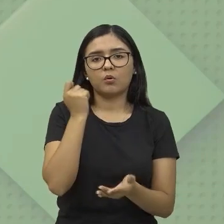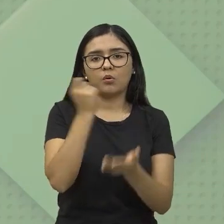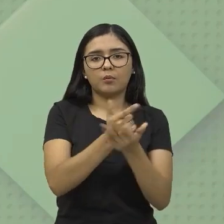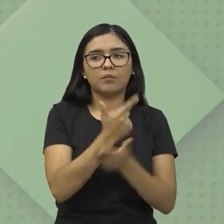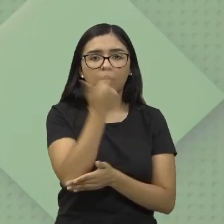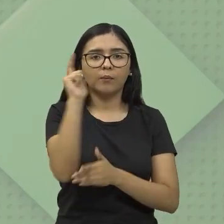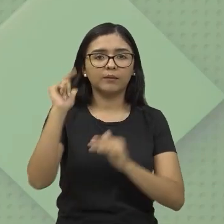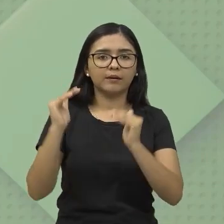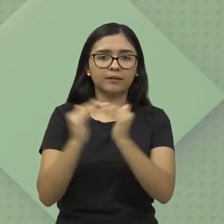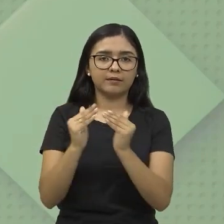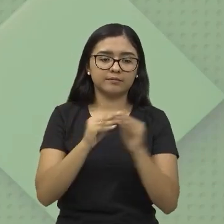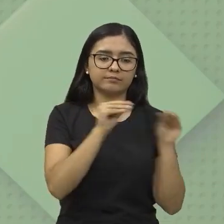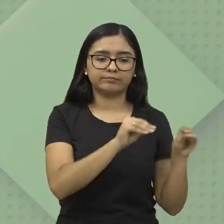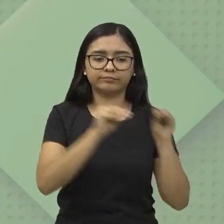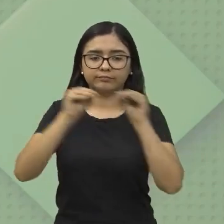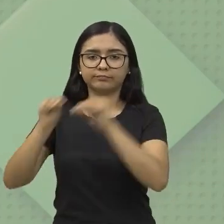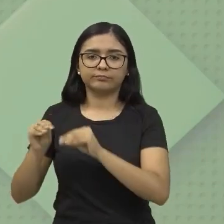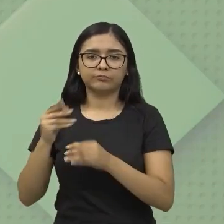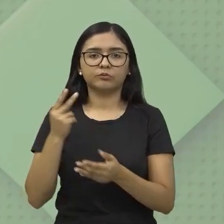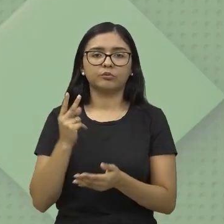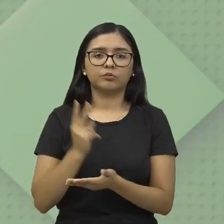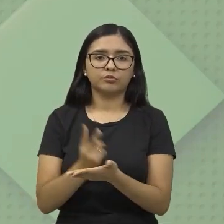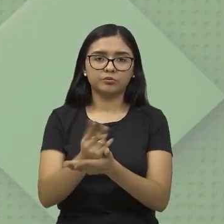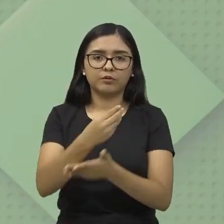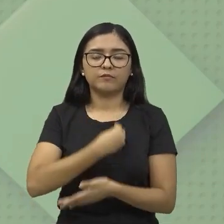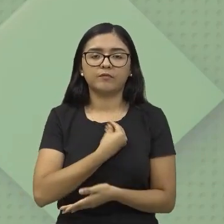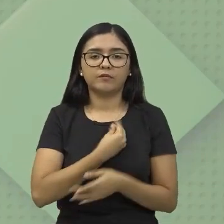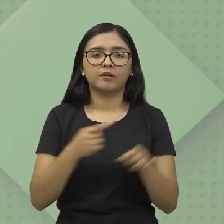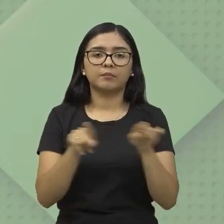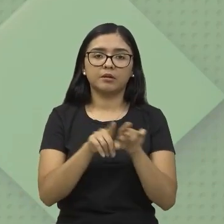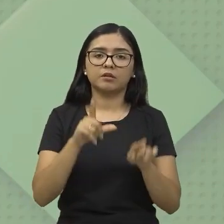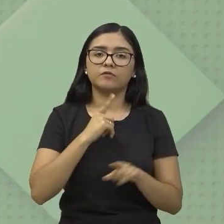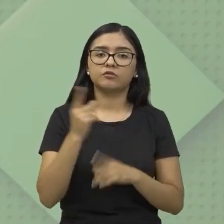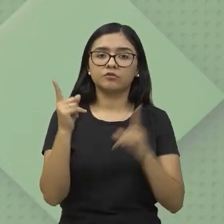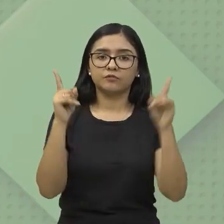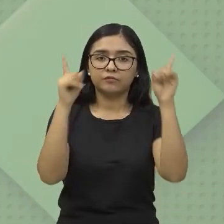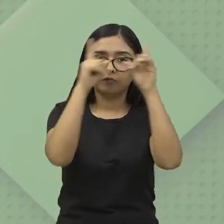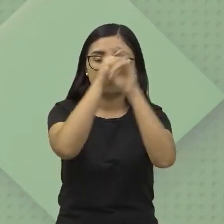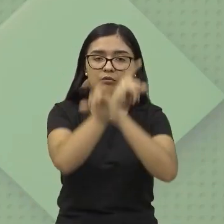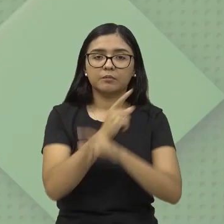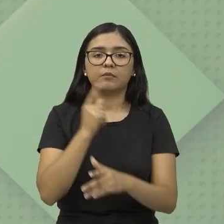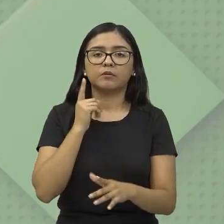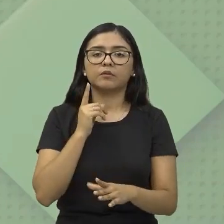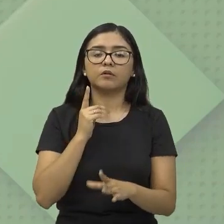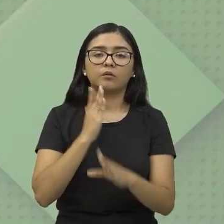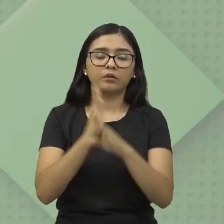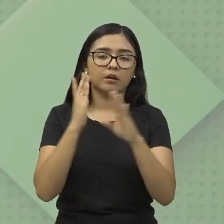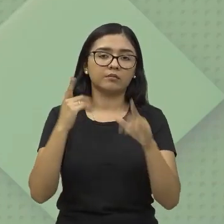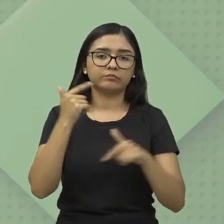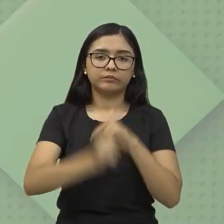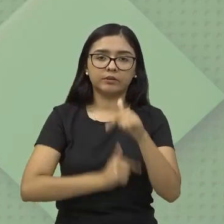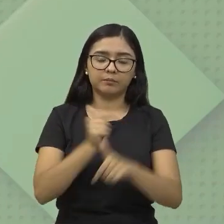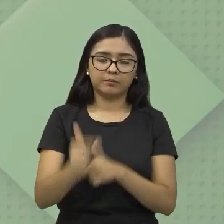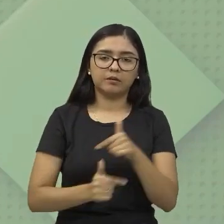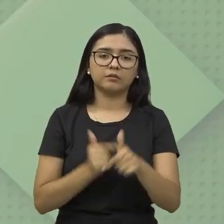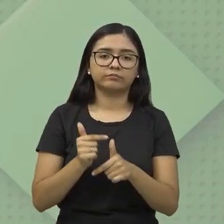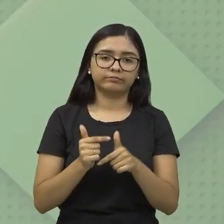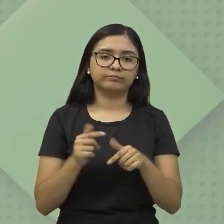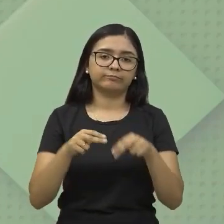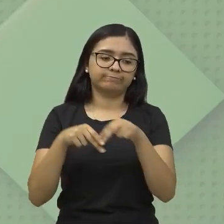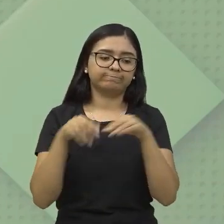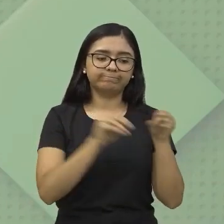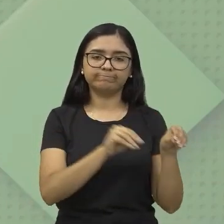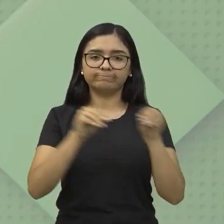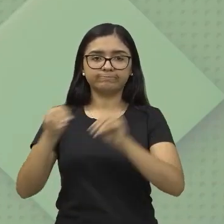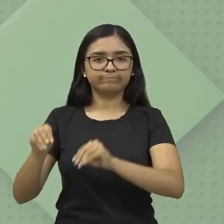continuar vivendo ali ou tiveram dificuldades até mesmo, né, de encontrar empregos saindo ali da sua